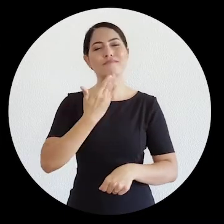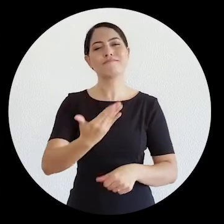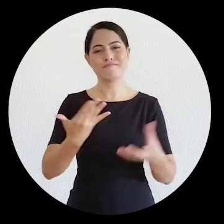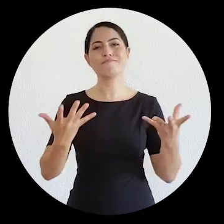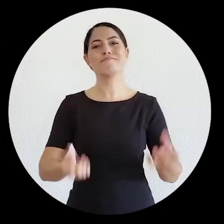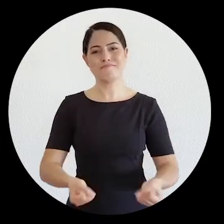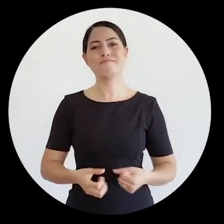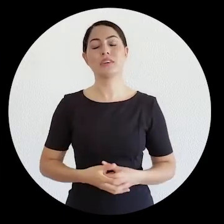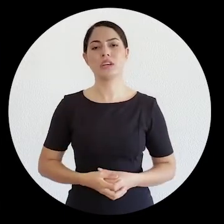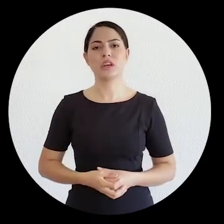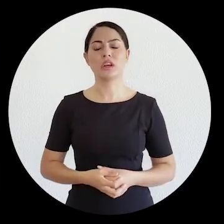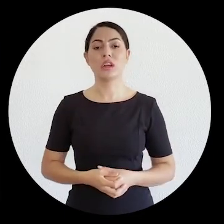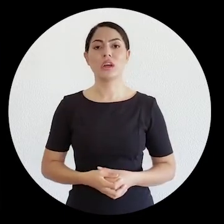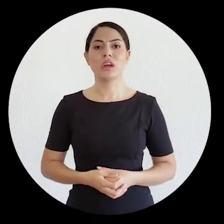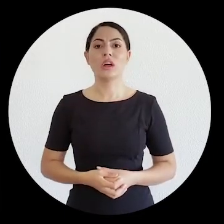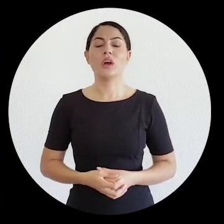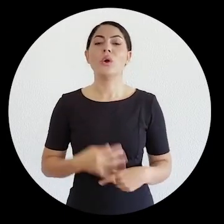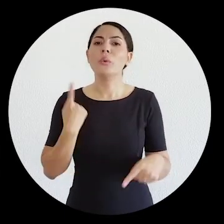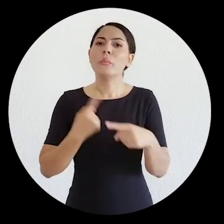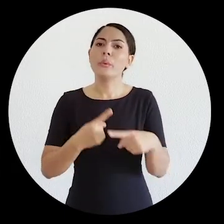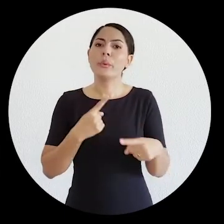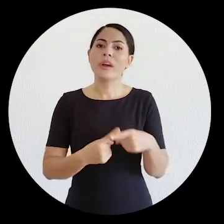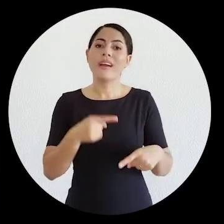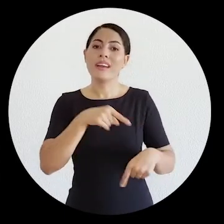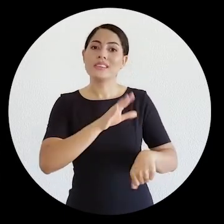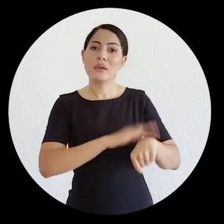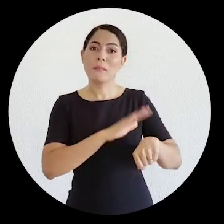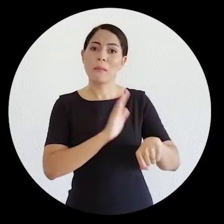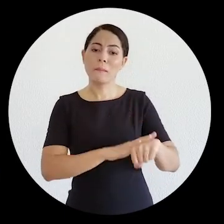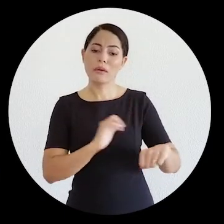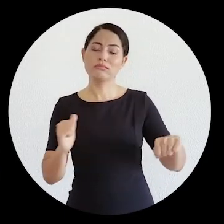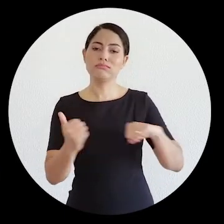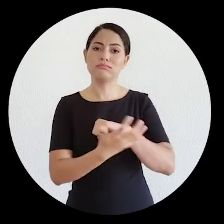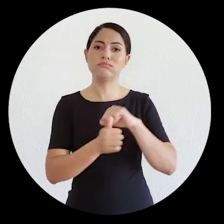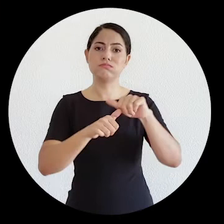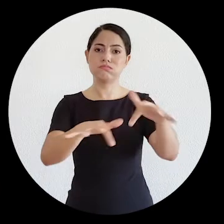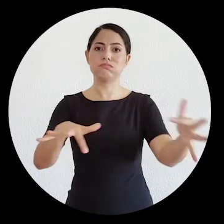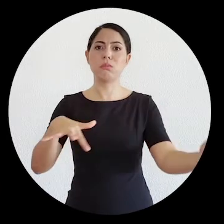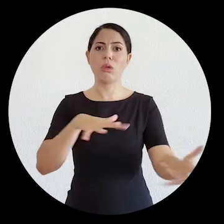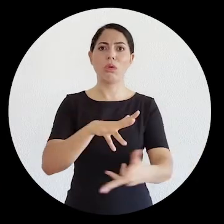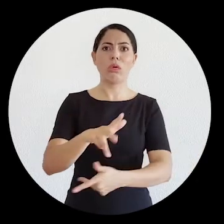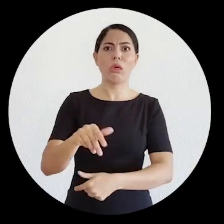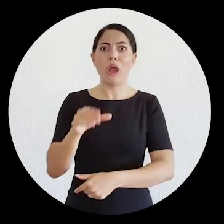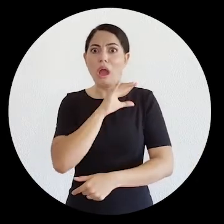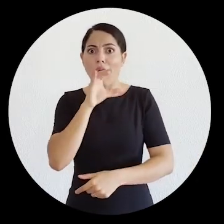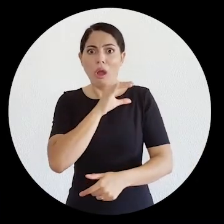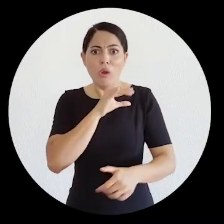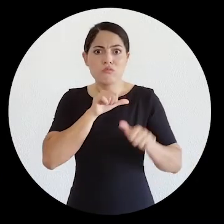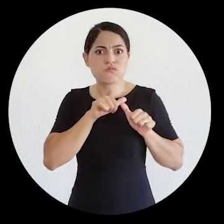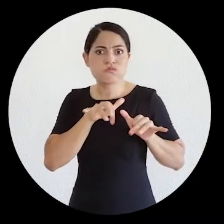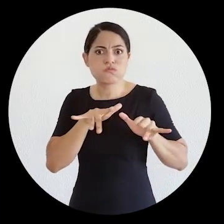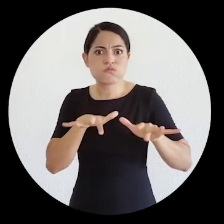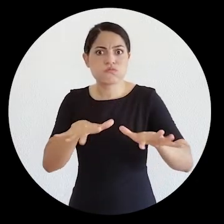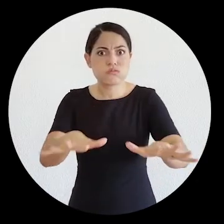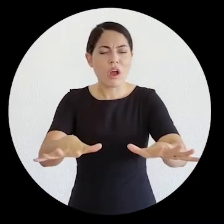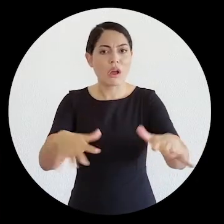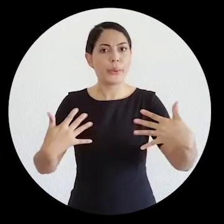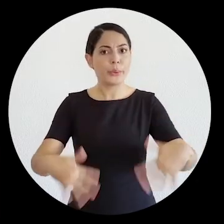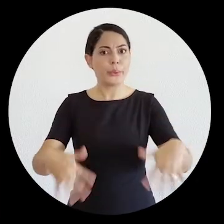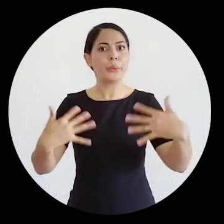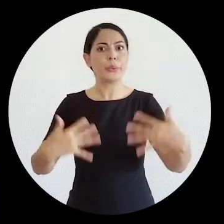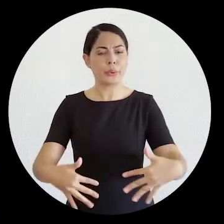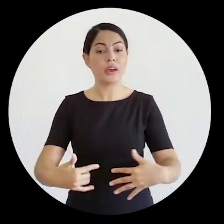a essa transformação que essa pandemia também obrigou que se acelerasse. Eu hoje me